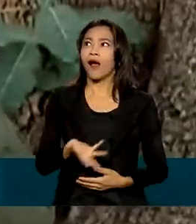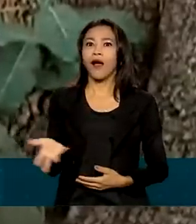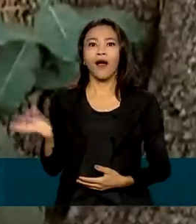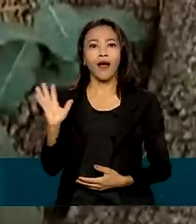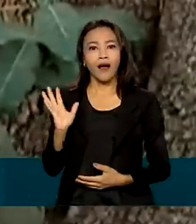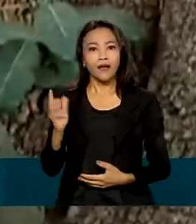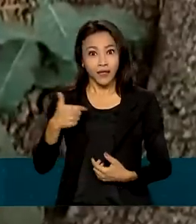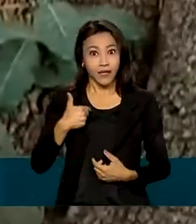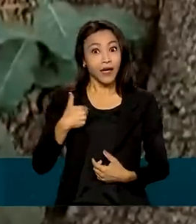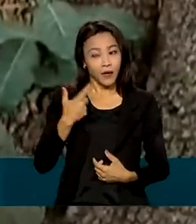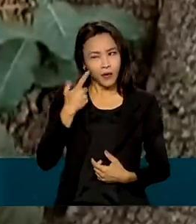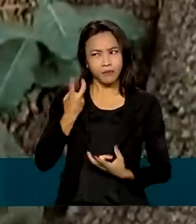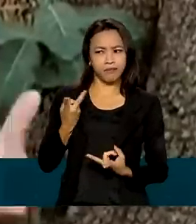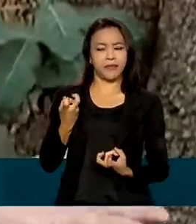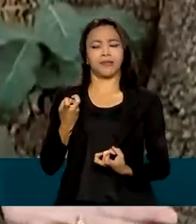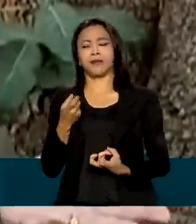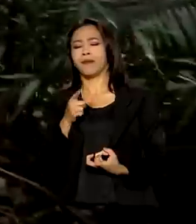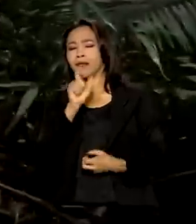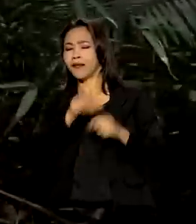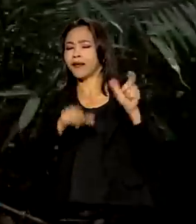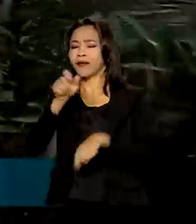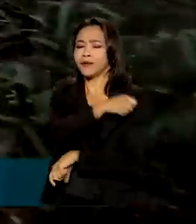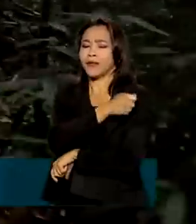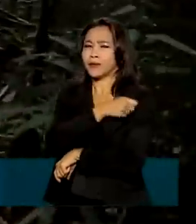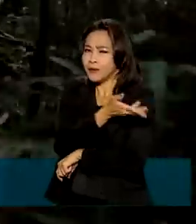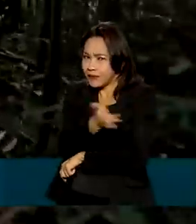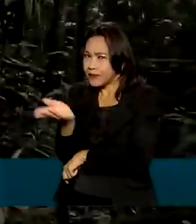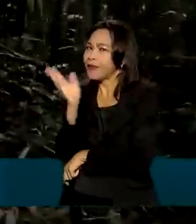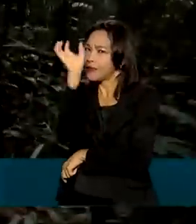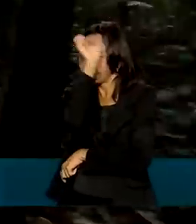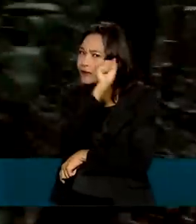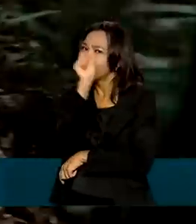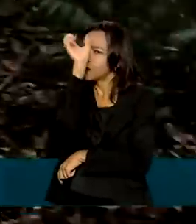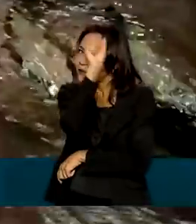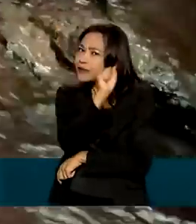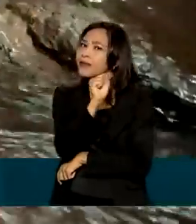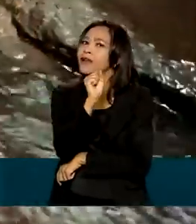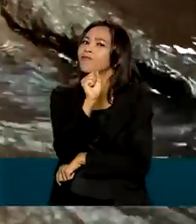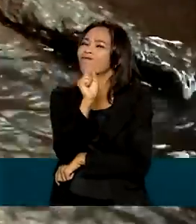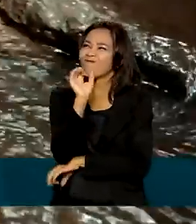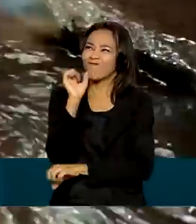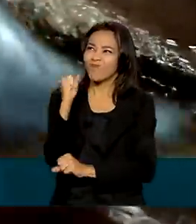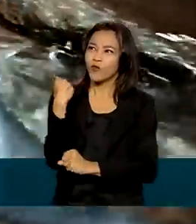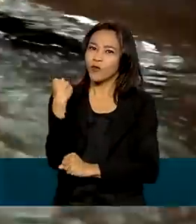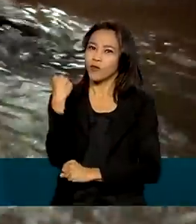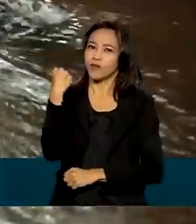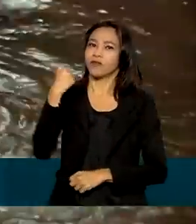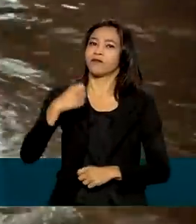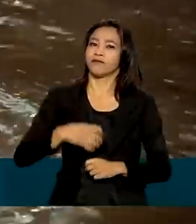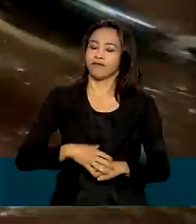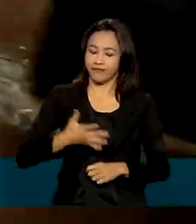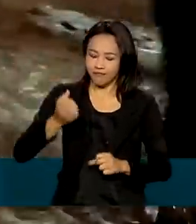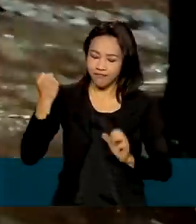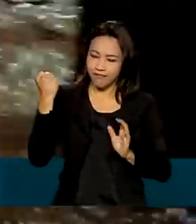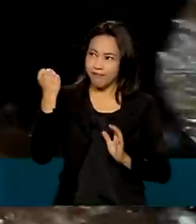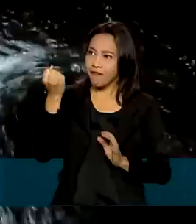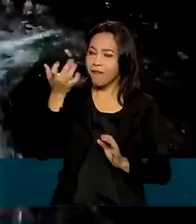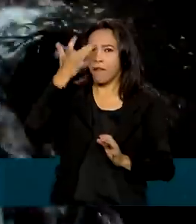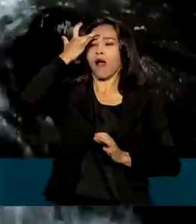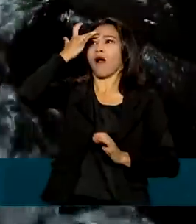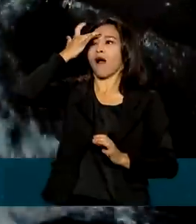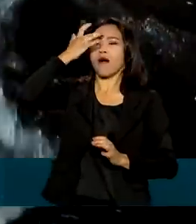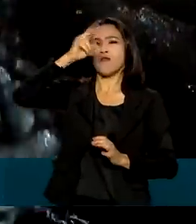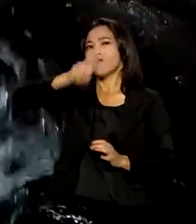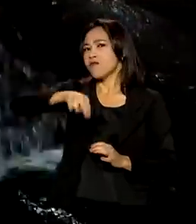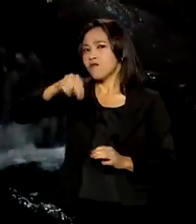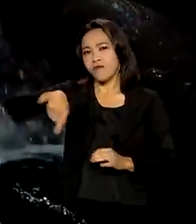pude perceber que o aprendizado deles foi muito forte, foi muito marcante e que eles